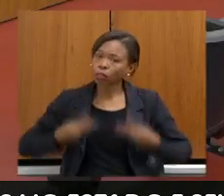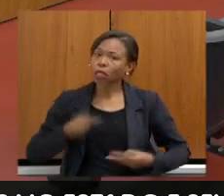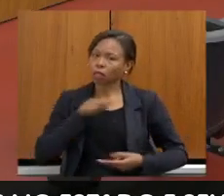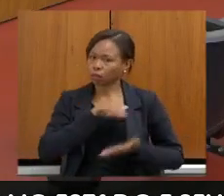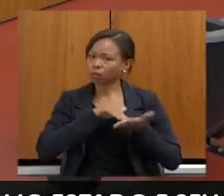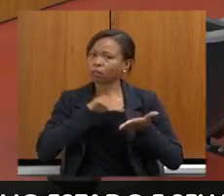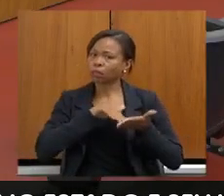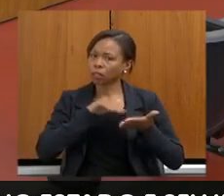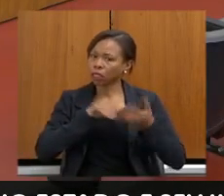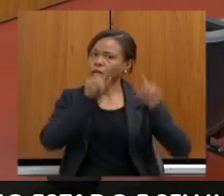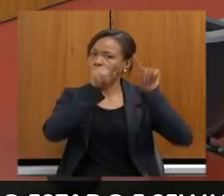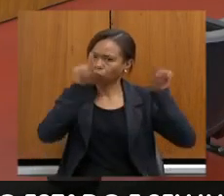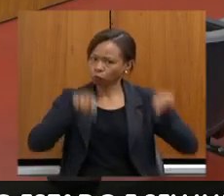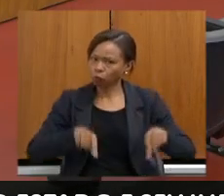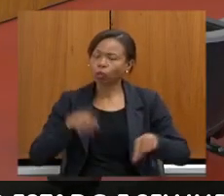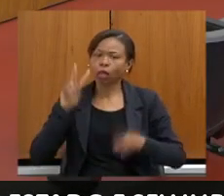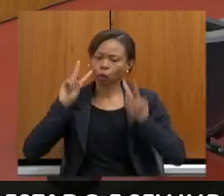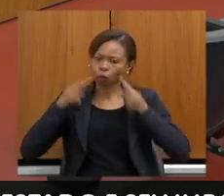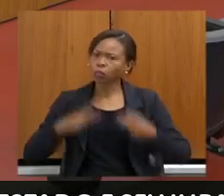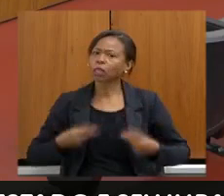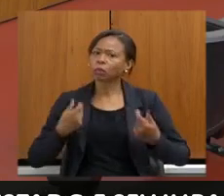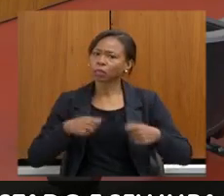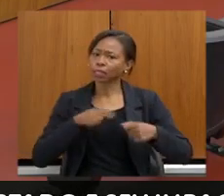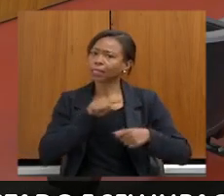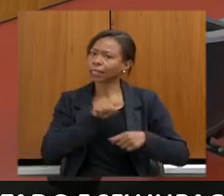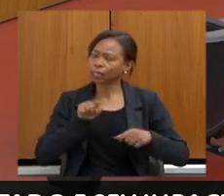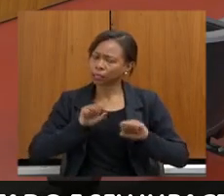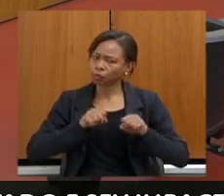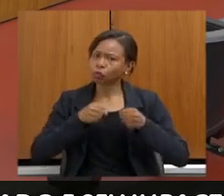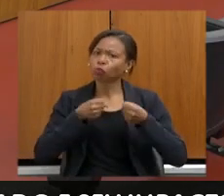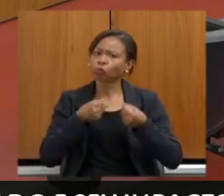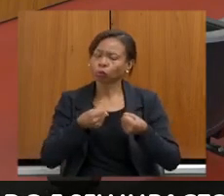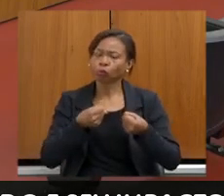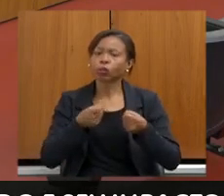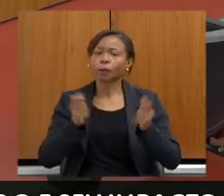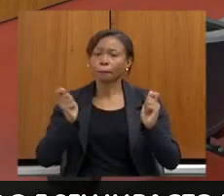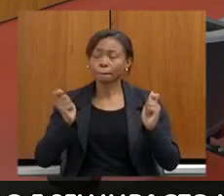Secretaria, aos servidores do meio ambiente e o esforço para que nós possamos